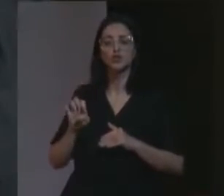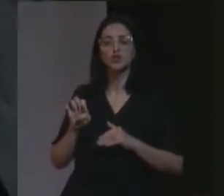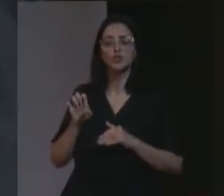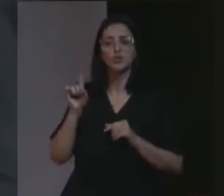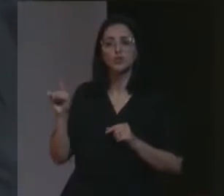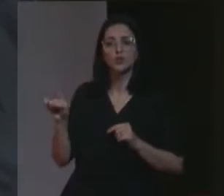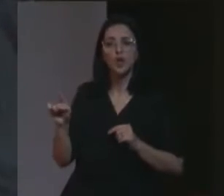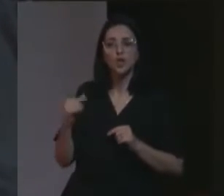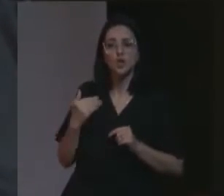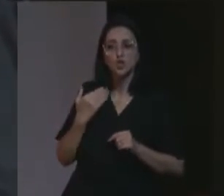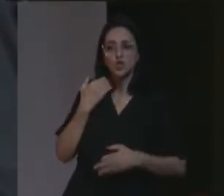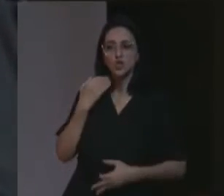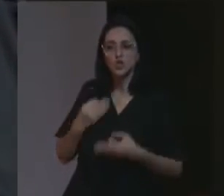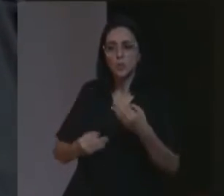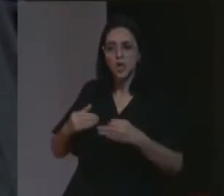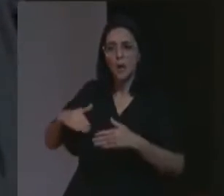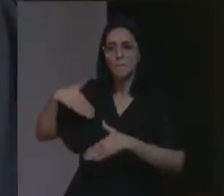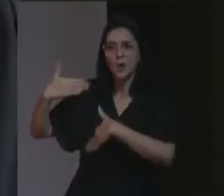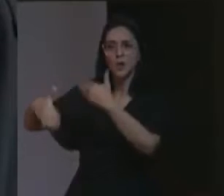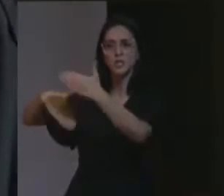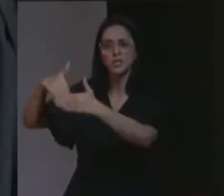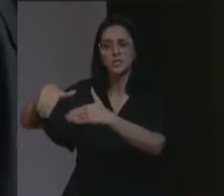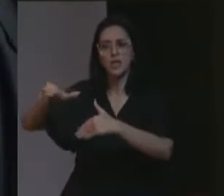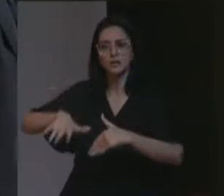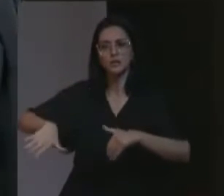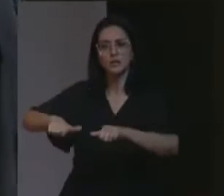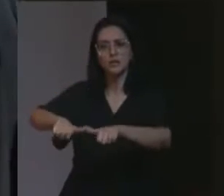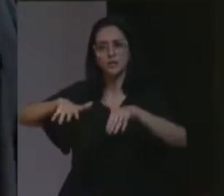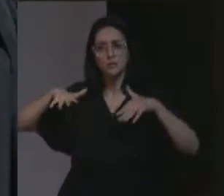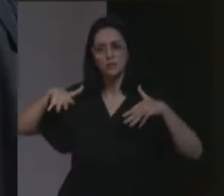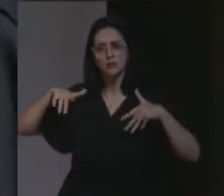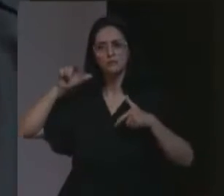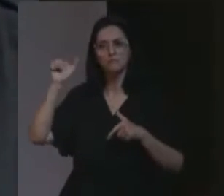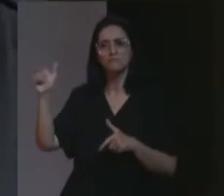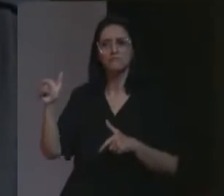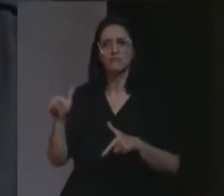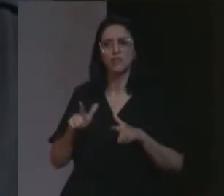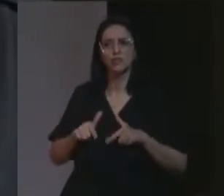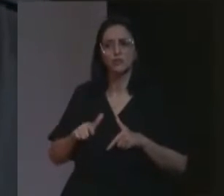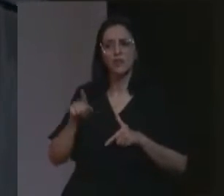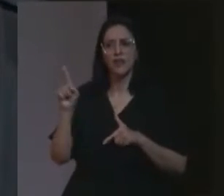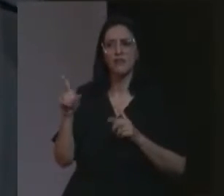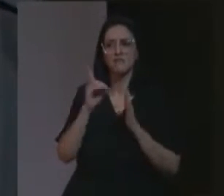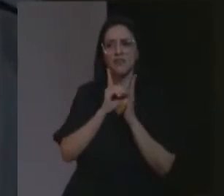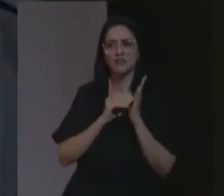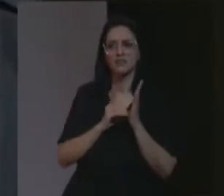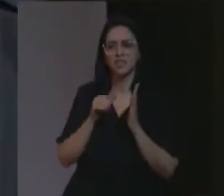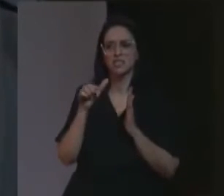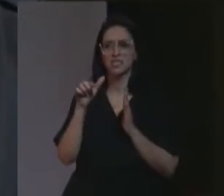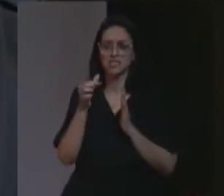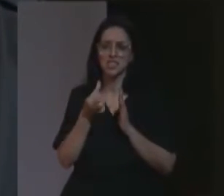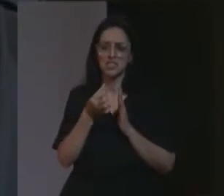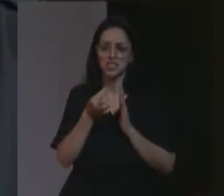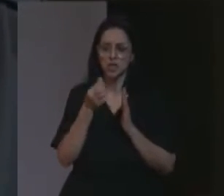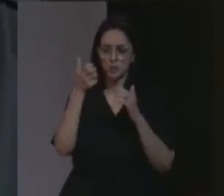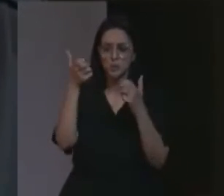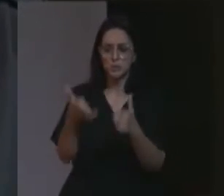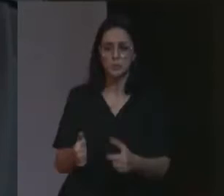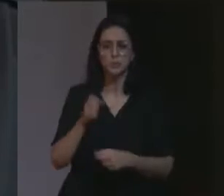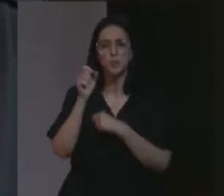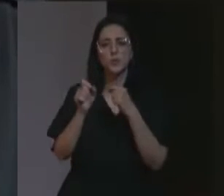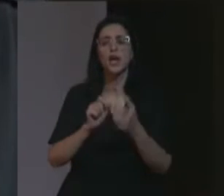um juiz, extremamente progressista, da corte israelense, lá da década de 70, não sei se hoje, ele ainda está lá, ele diz,